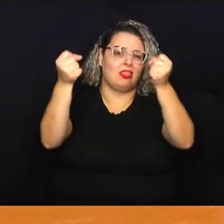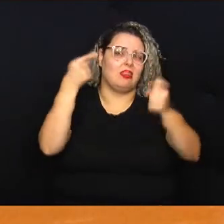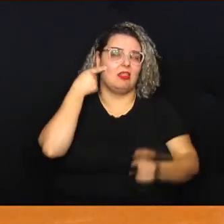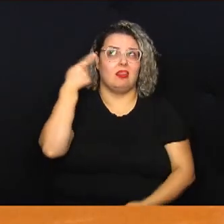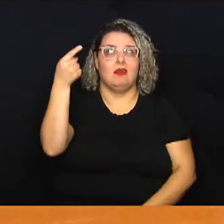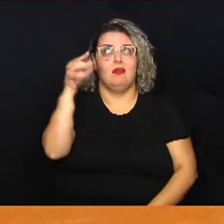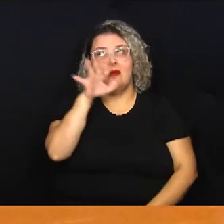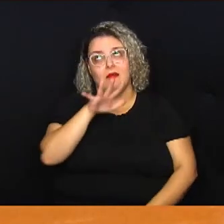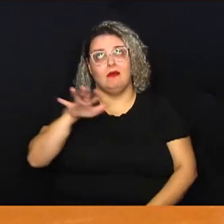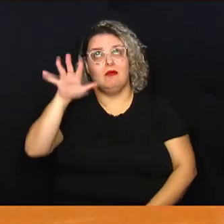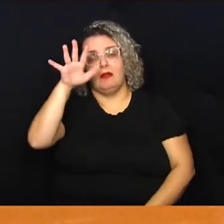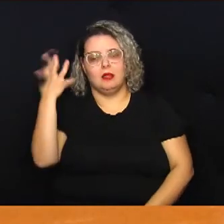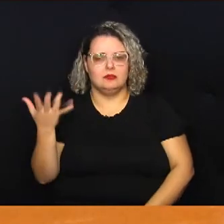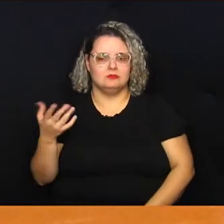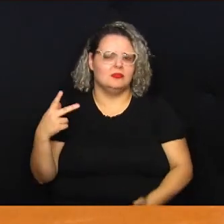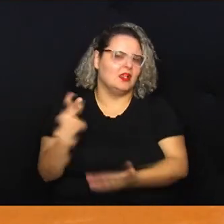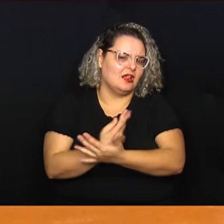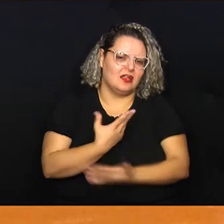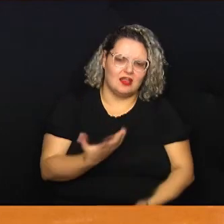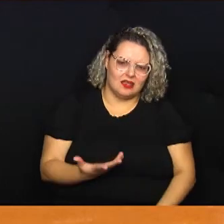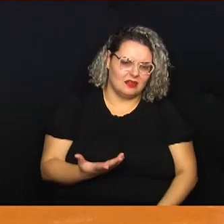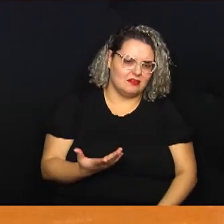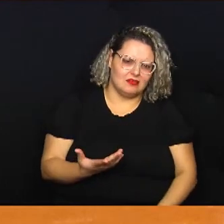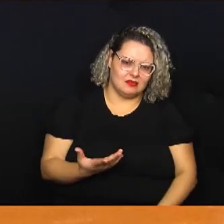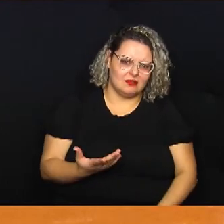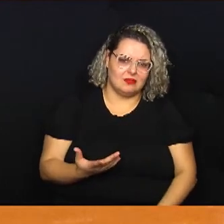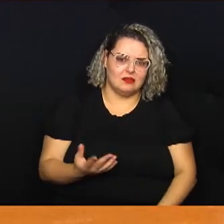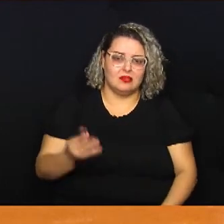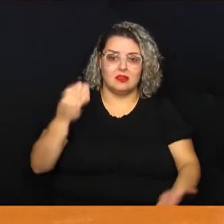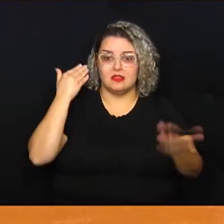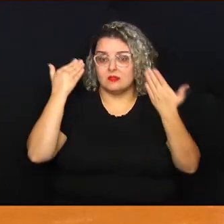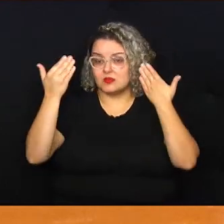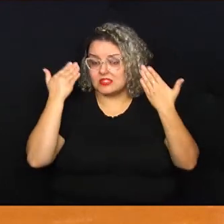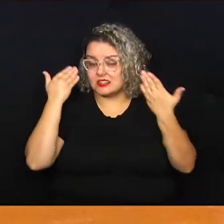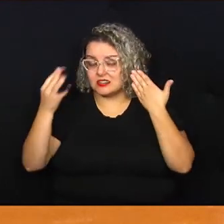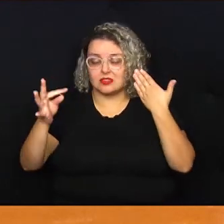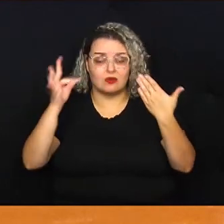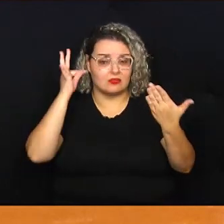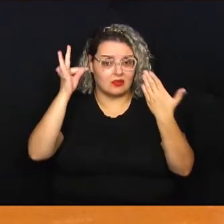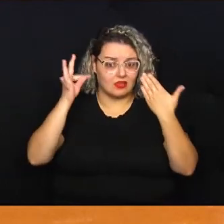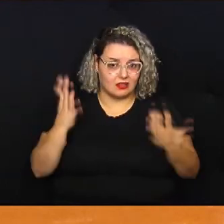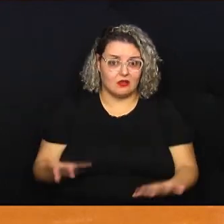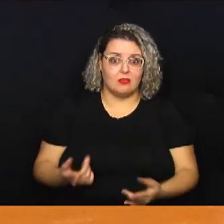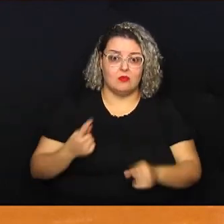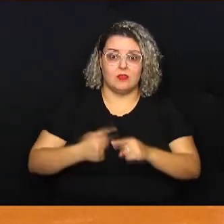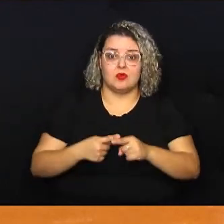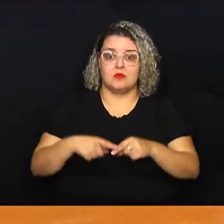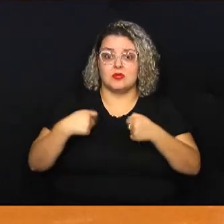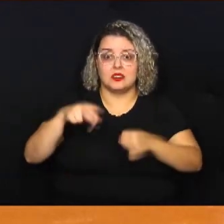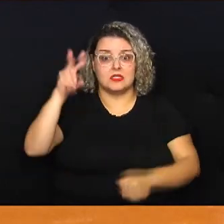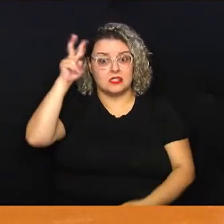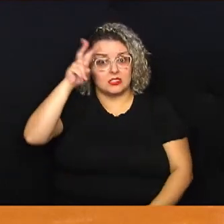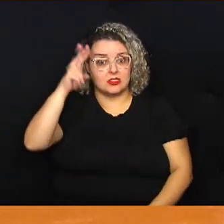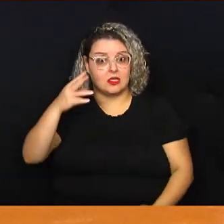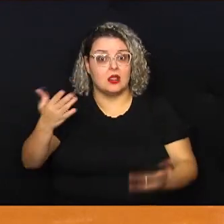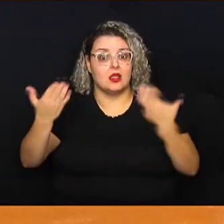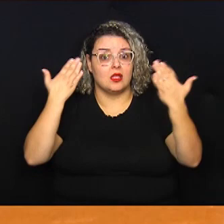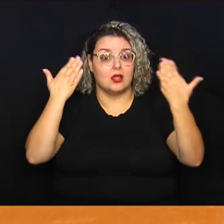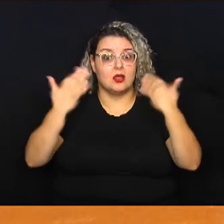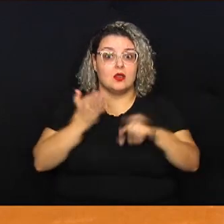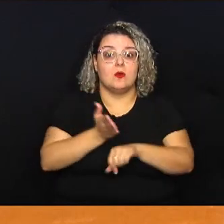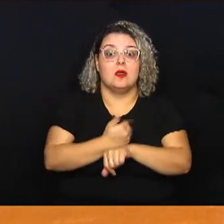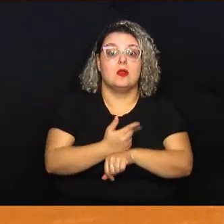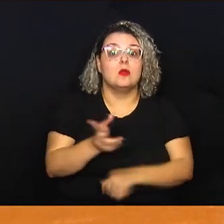inadequada, incorreta da psicoterapia, porque a gente precisa lembrar que a psicoterapia é, antes de tudo, uma